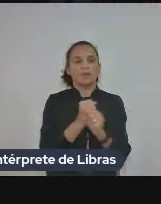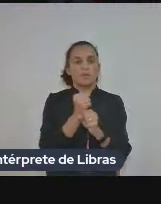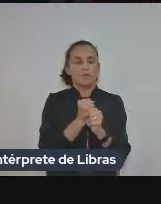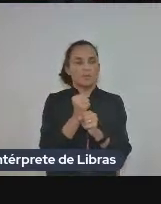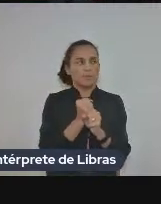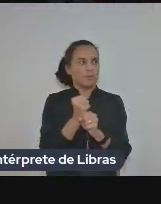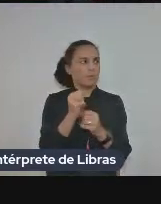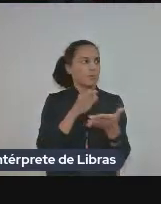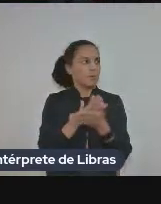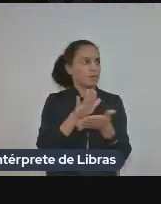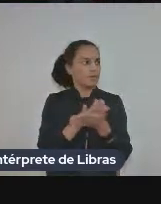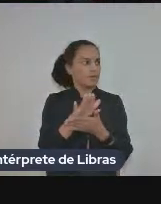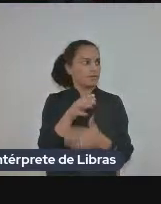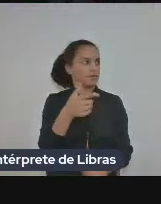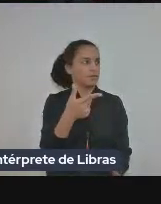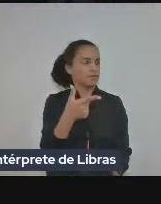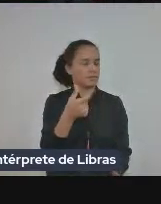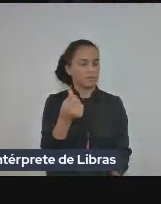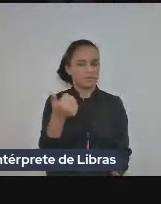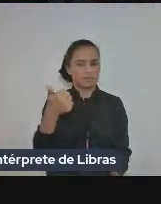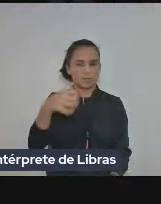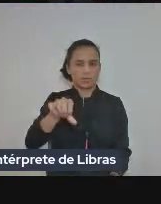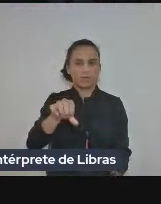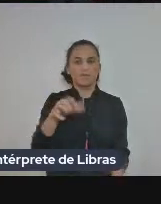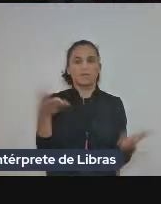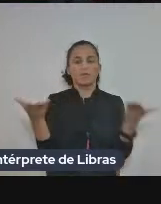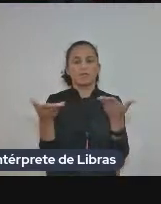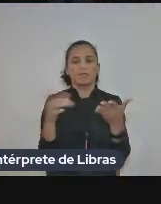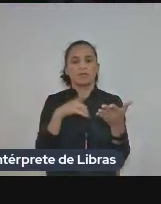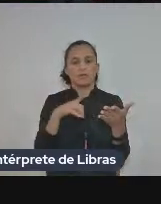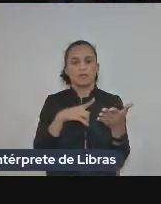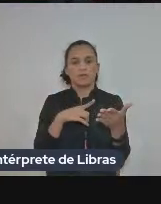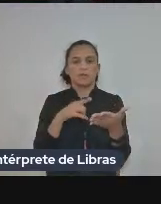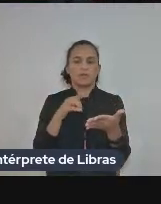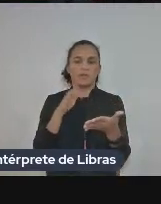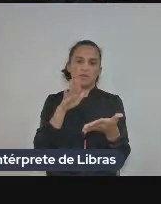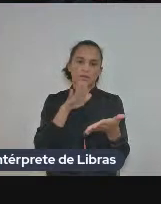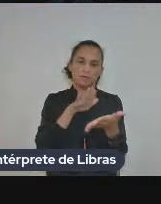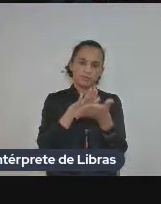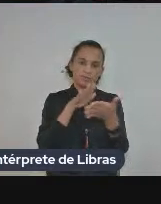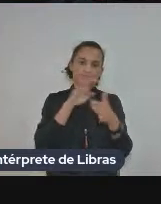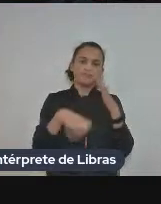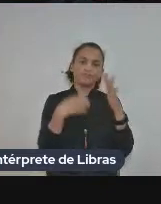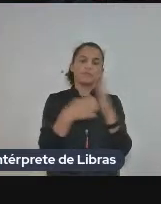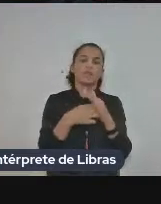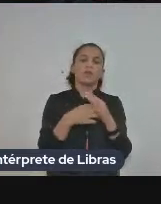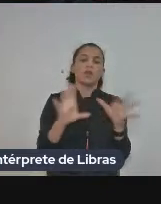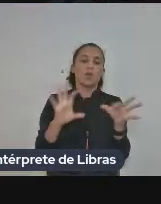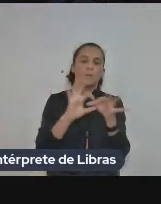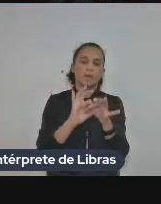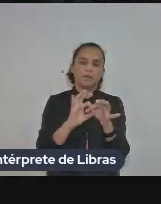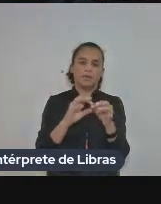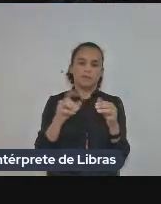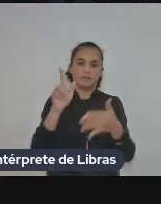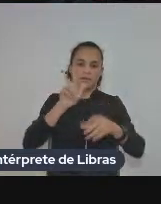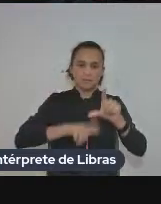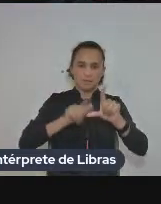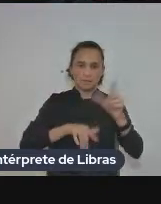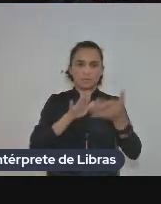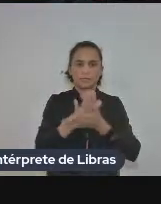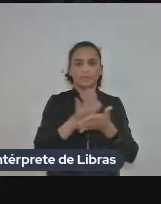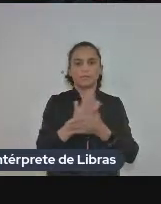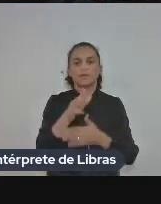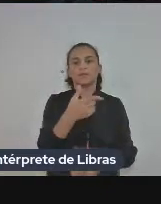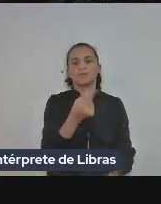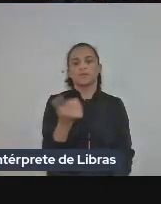e temos aqui a tradução da editora Companhia das Letras publicado no ano de 2009 a